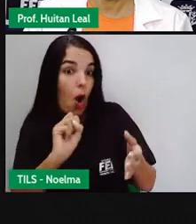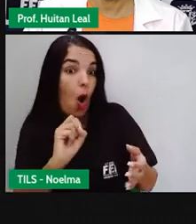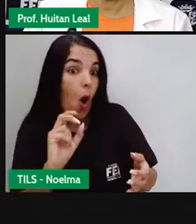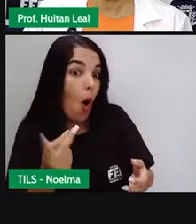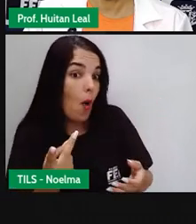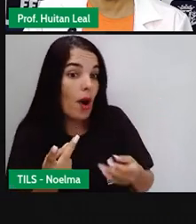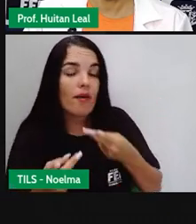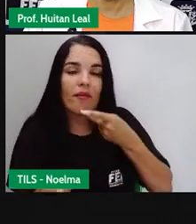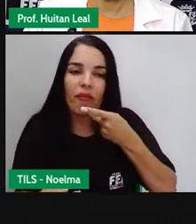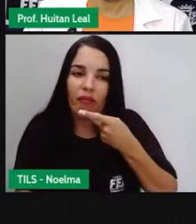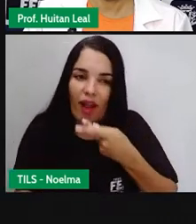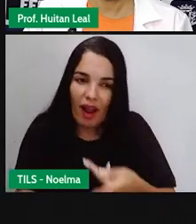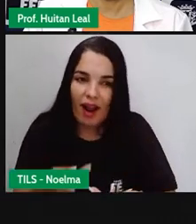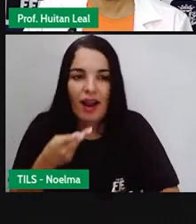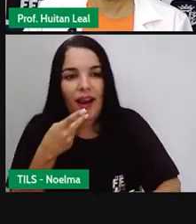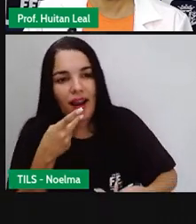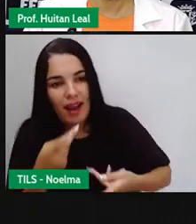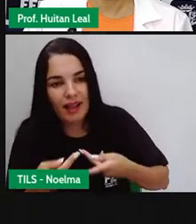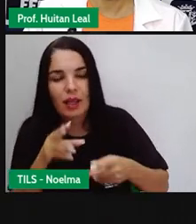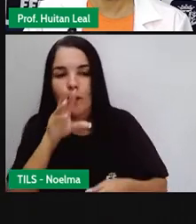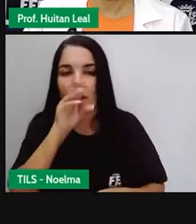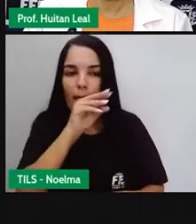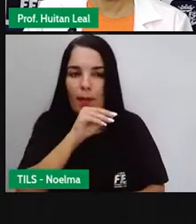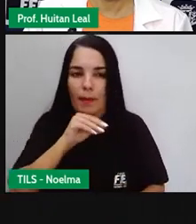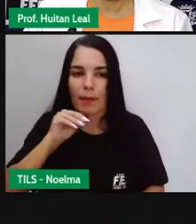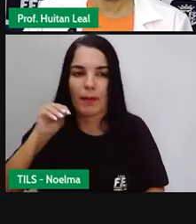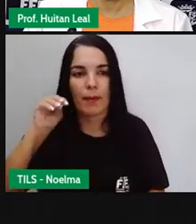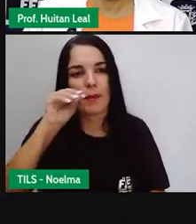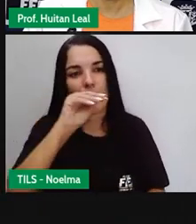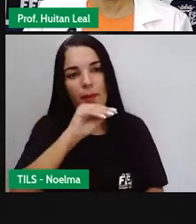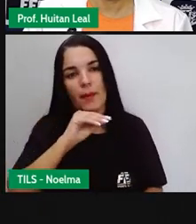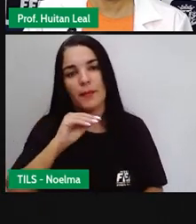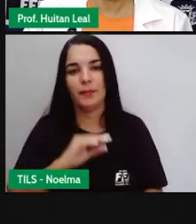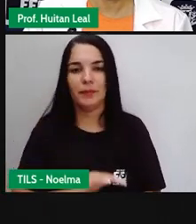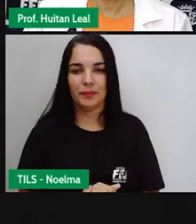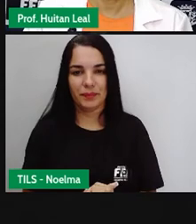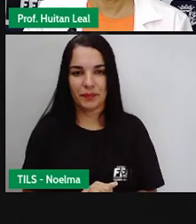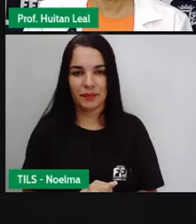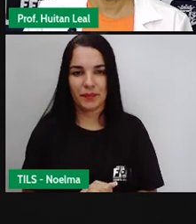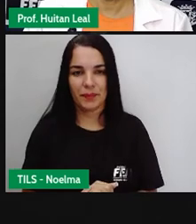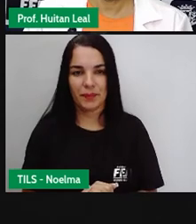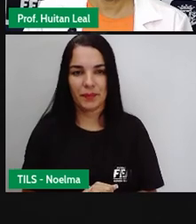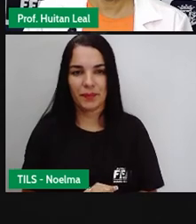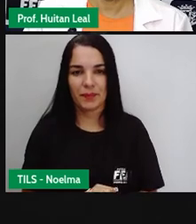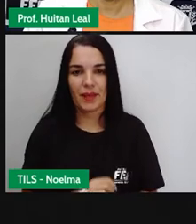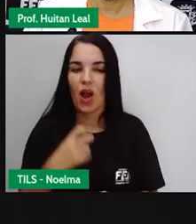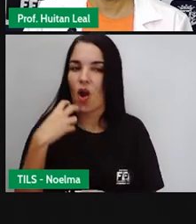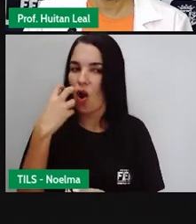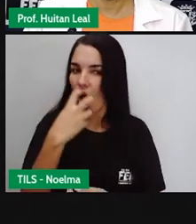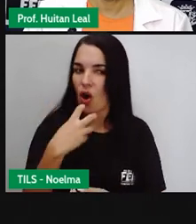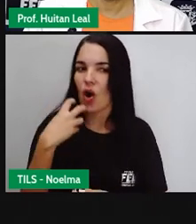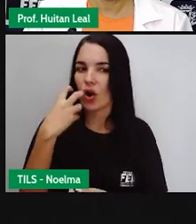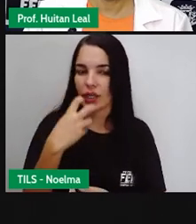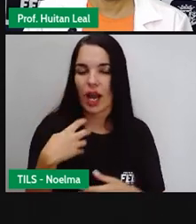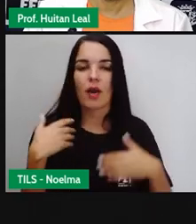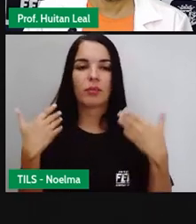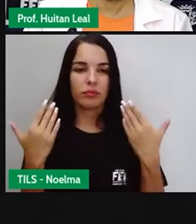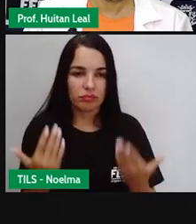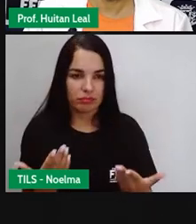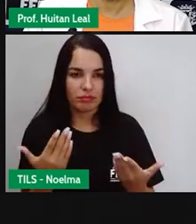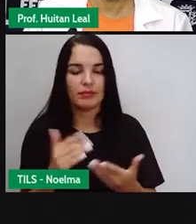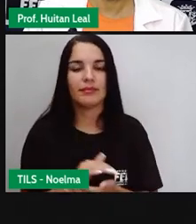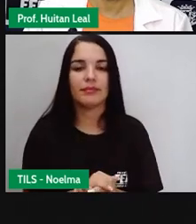Então, a linguagem verbal pode ser escrita ou falada, que também é considerada uma linguagem